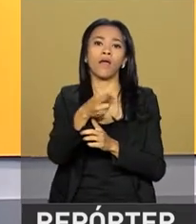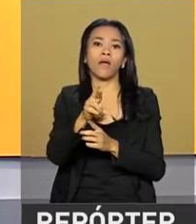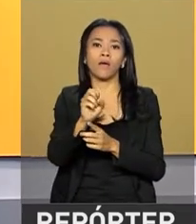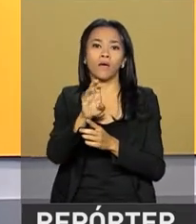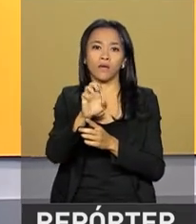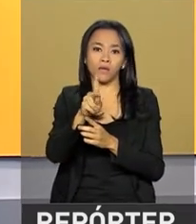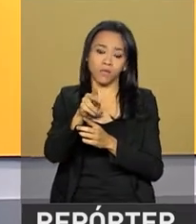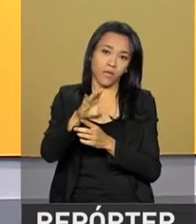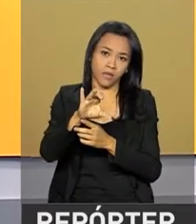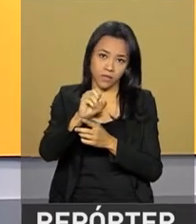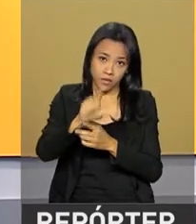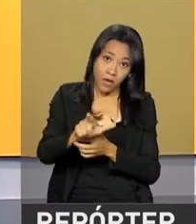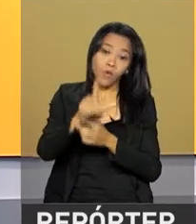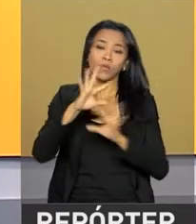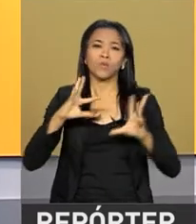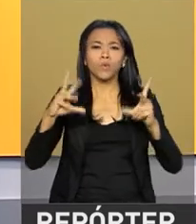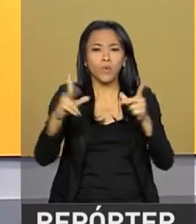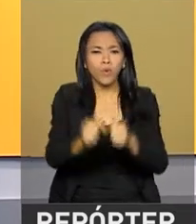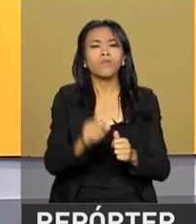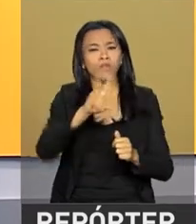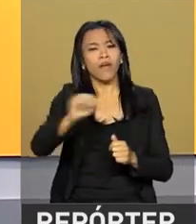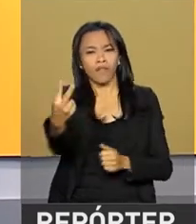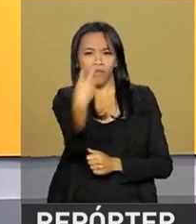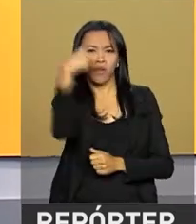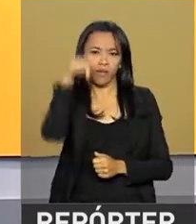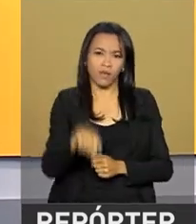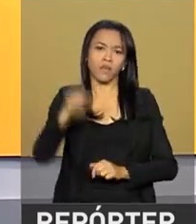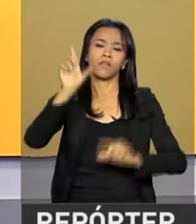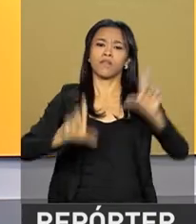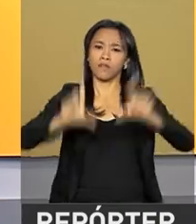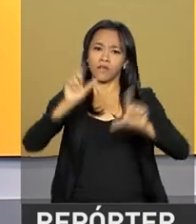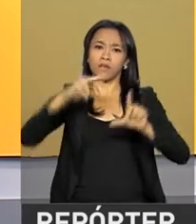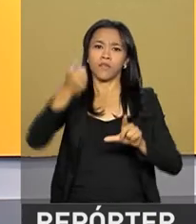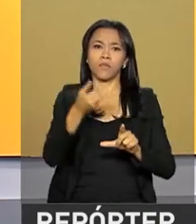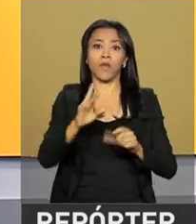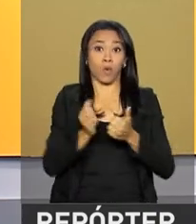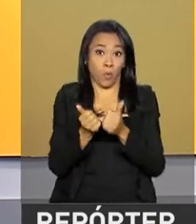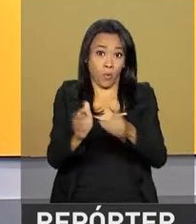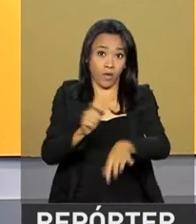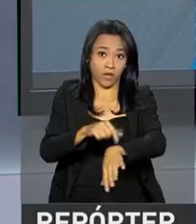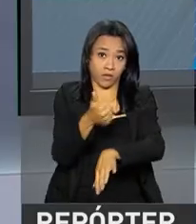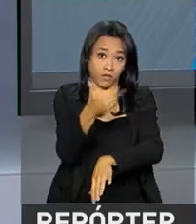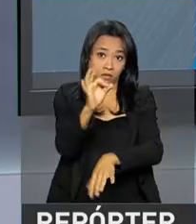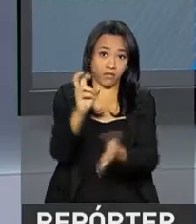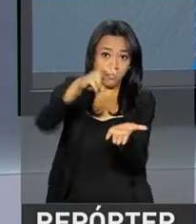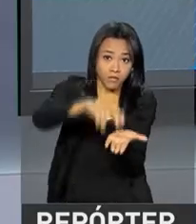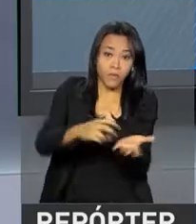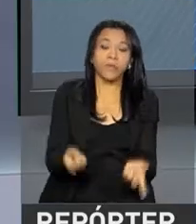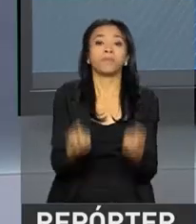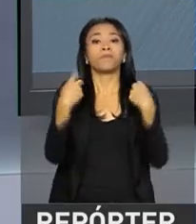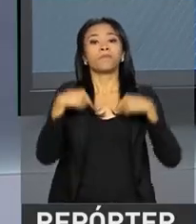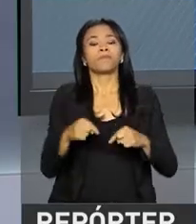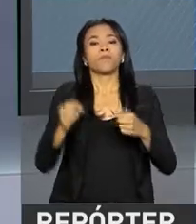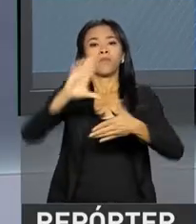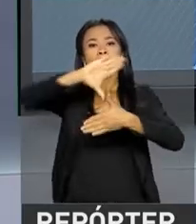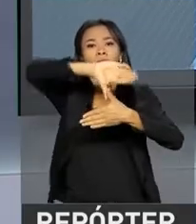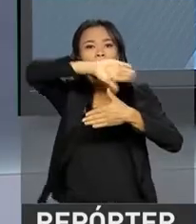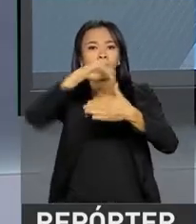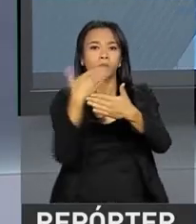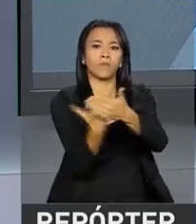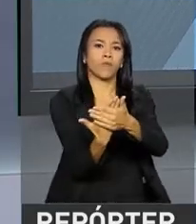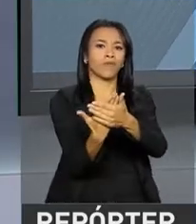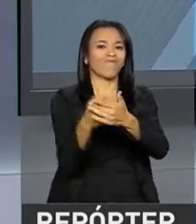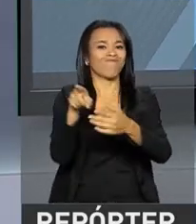Você acompanha todo o evento ao vivo aqui na NBR a partir das 10 horas da manhã. E o Mercosul decidiu suspender